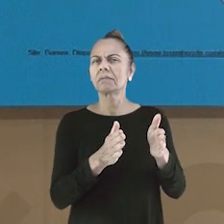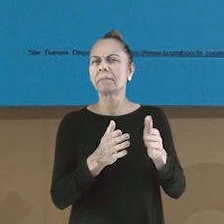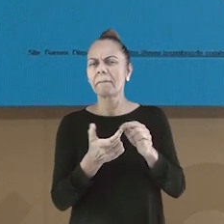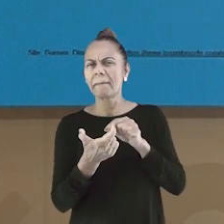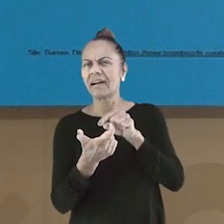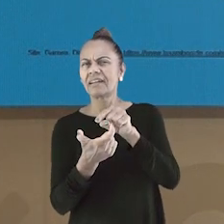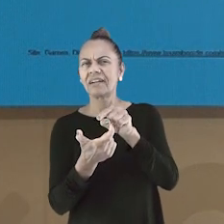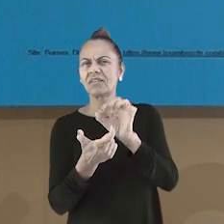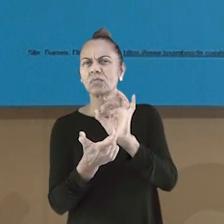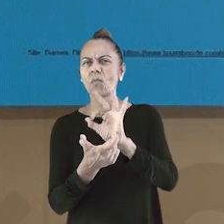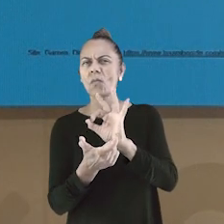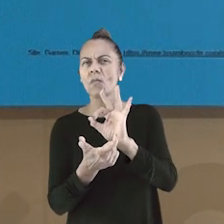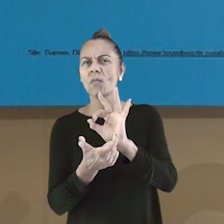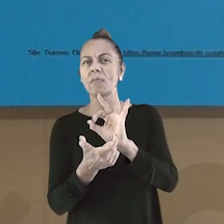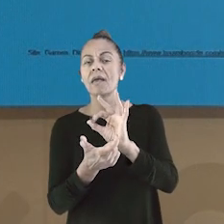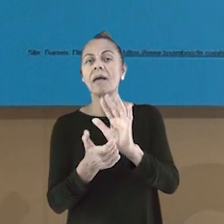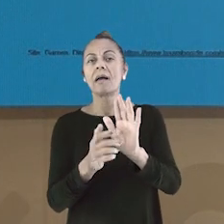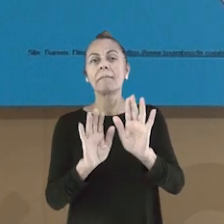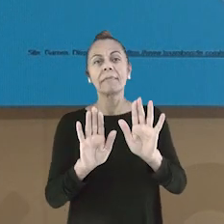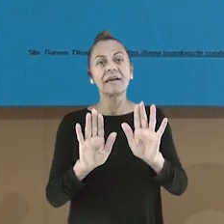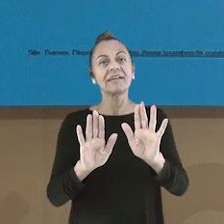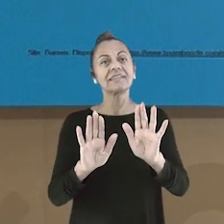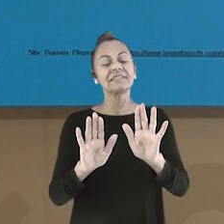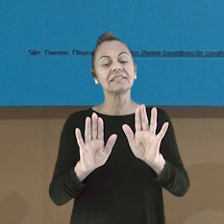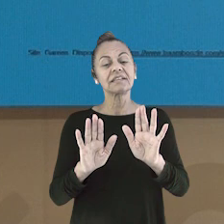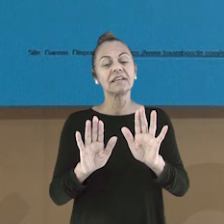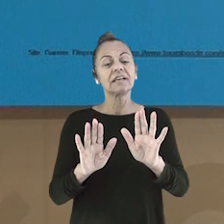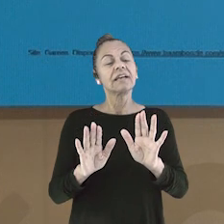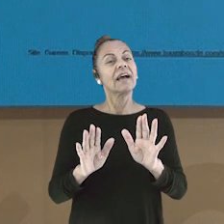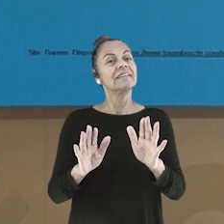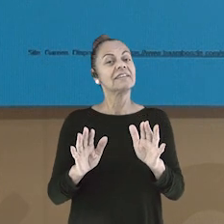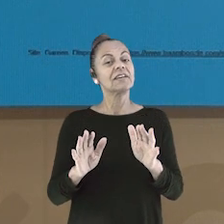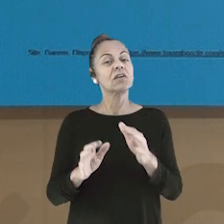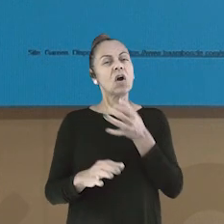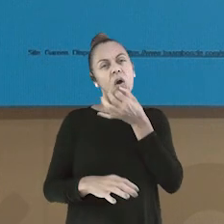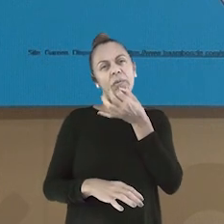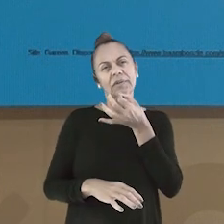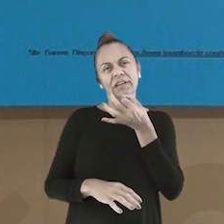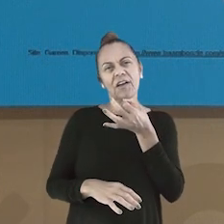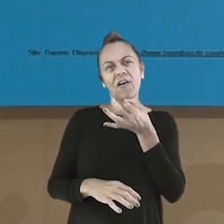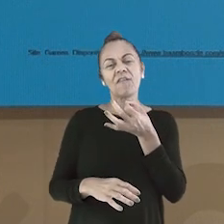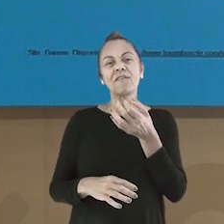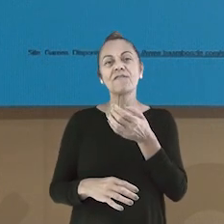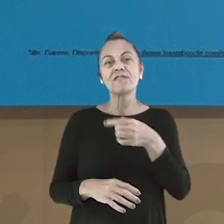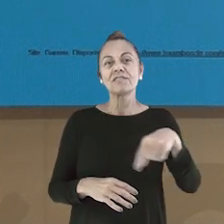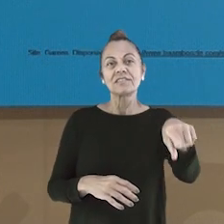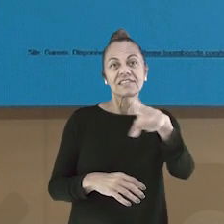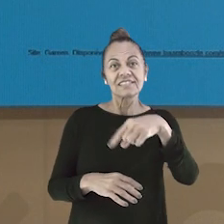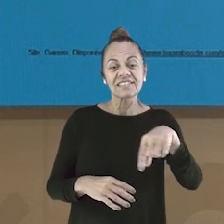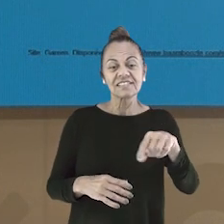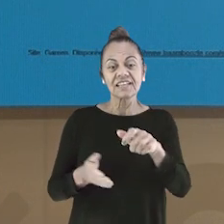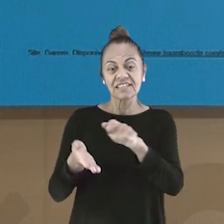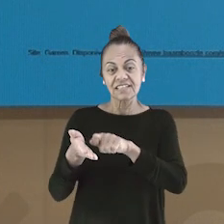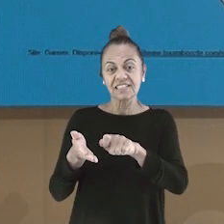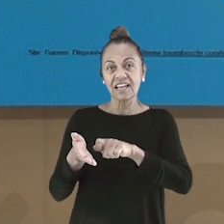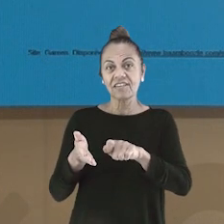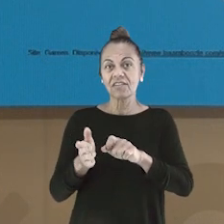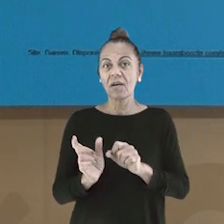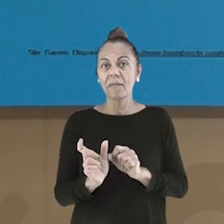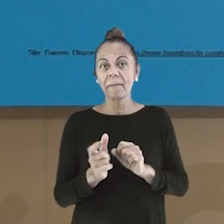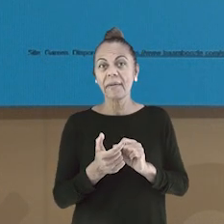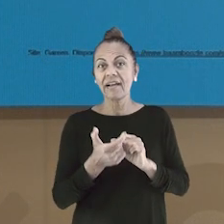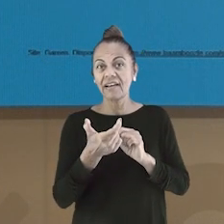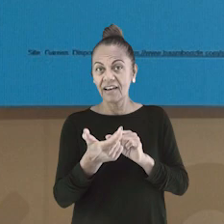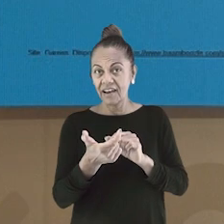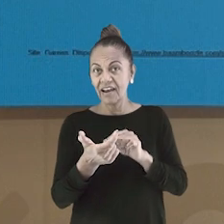Mas, que tal escrevemos essa placa com o uso de uma palavra que indique ordem? Vou